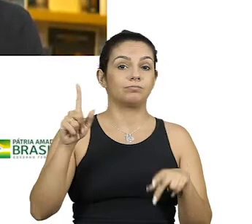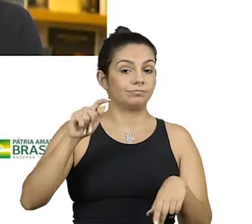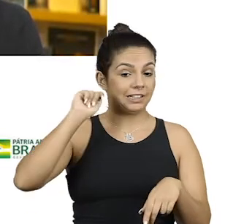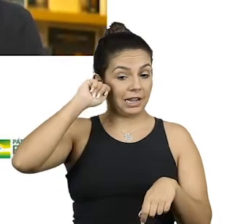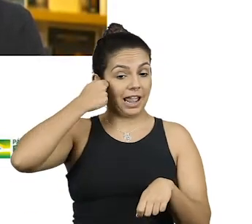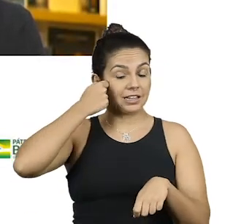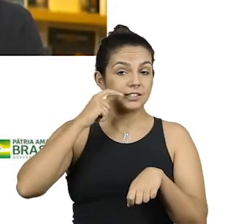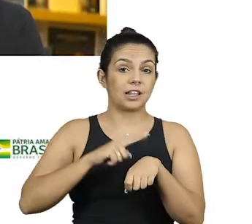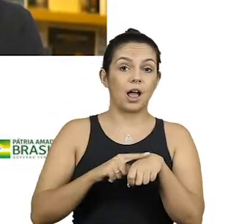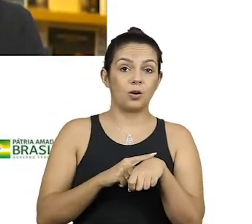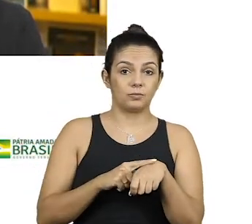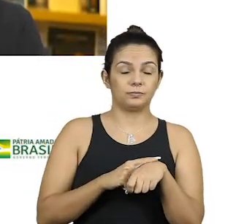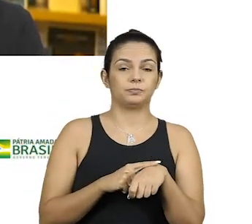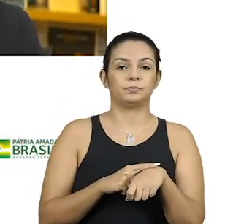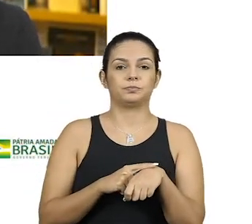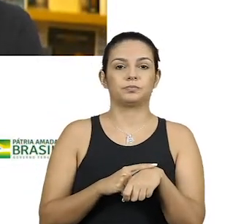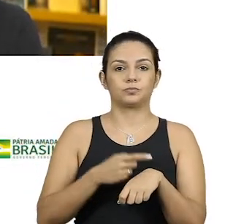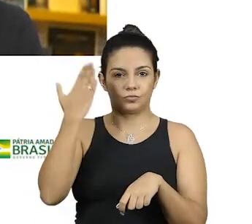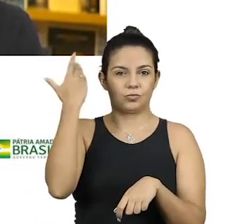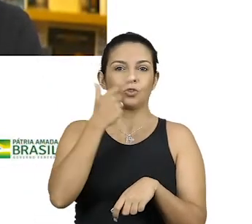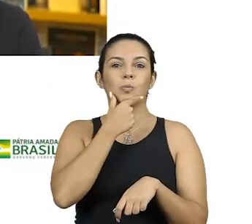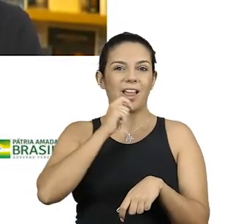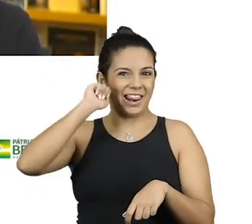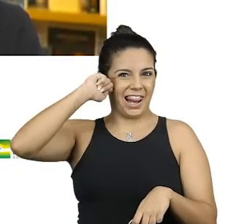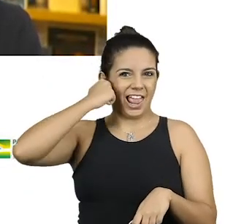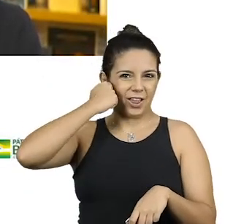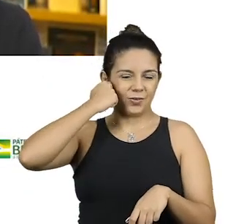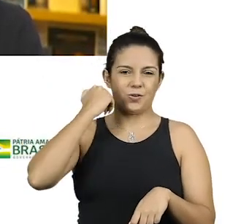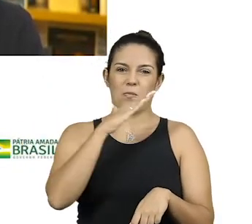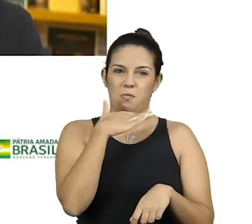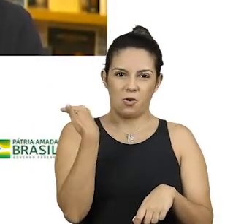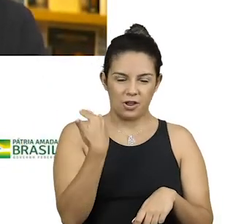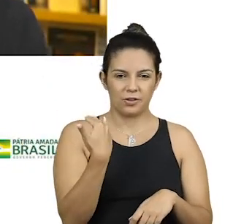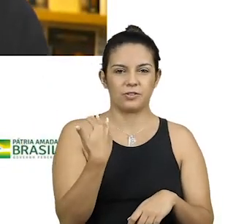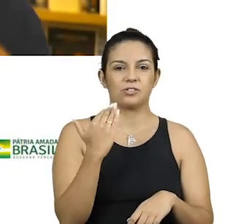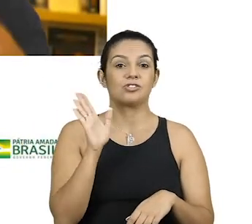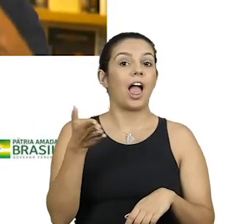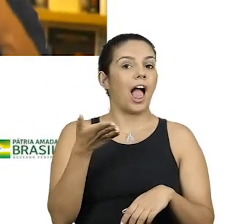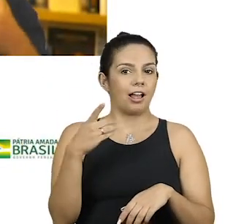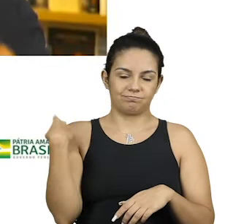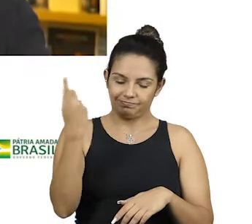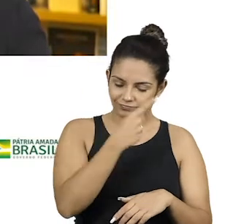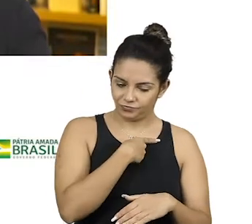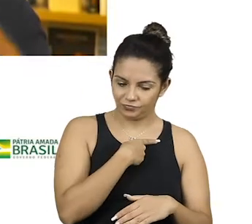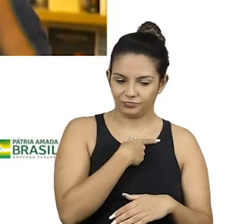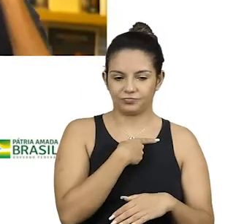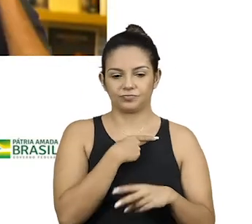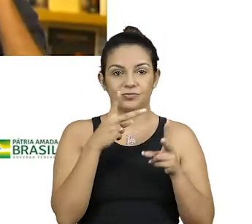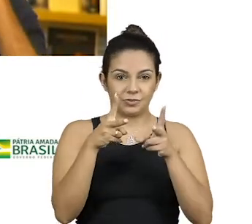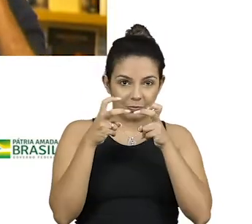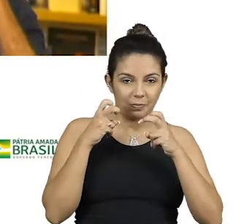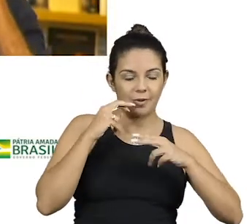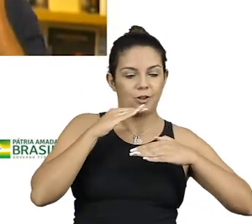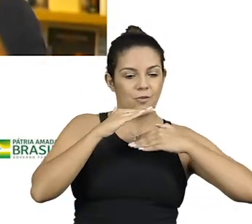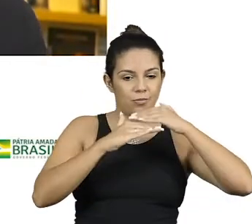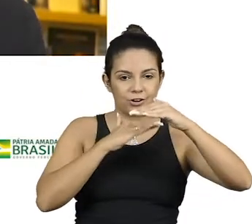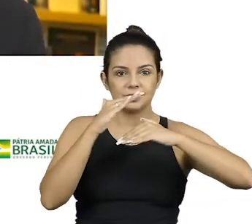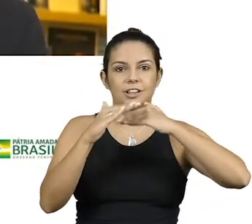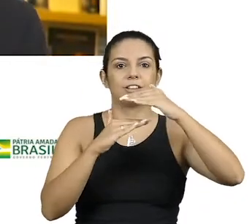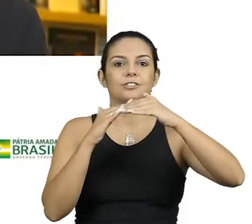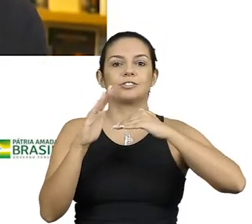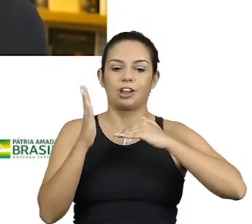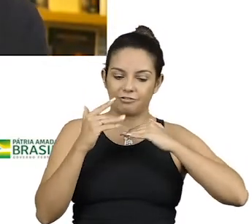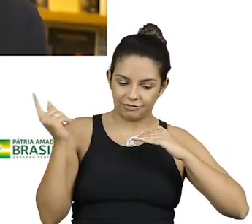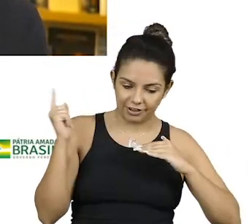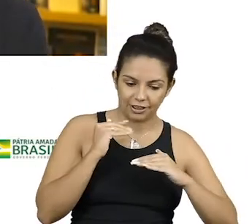racial, a partir do assassinato do George Floyd, sim, mas já era um processo aí... Já